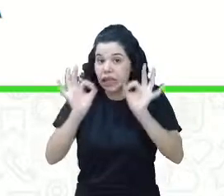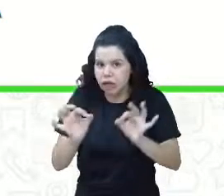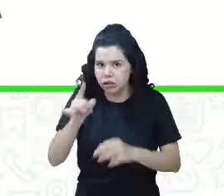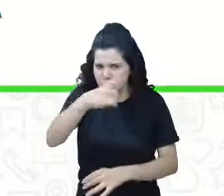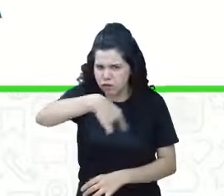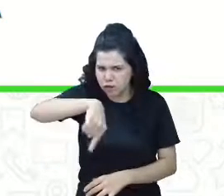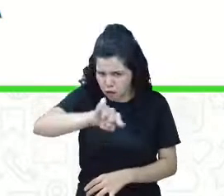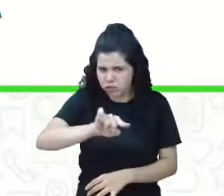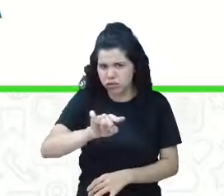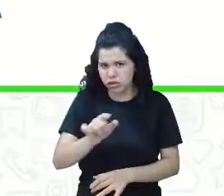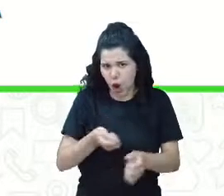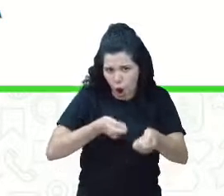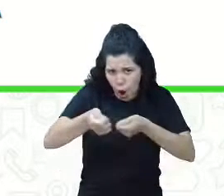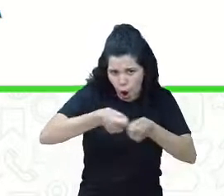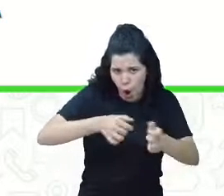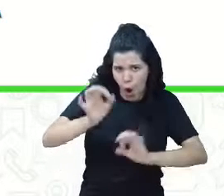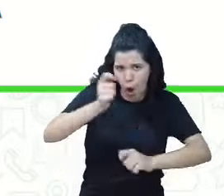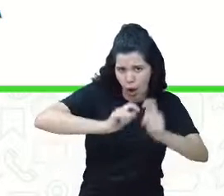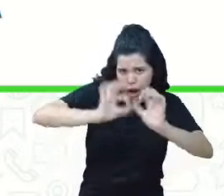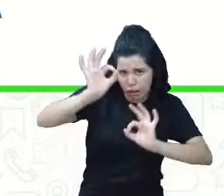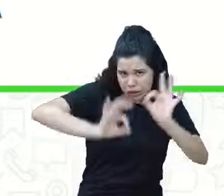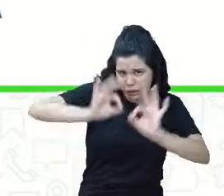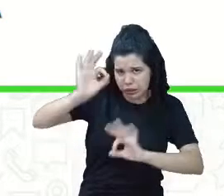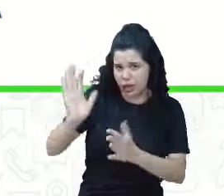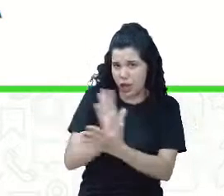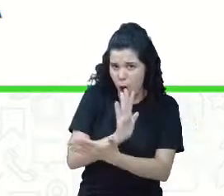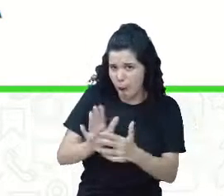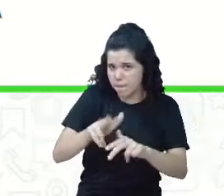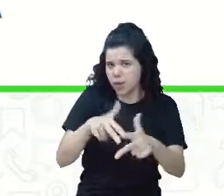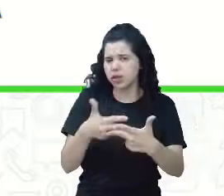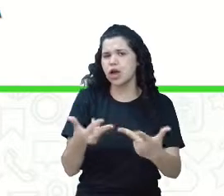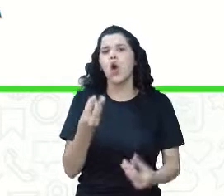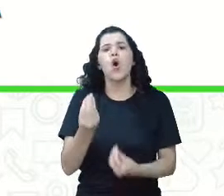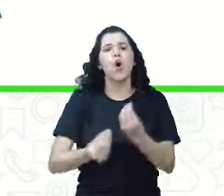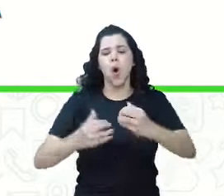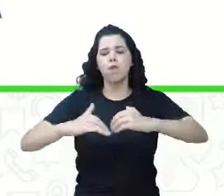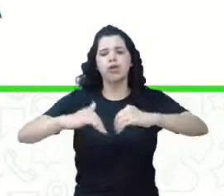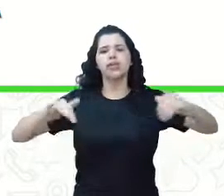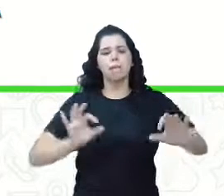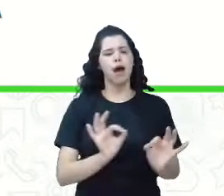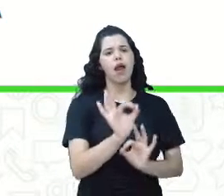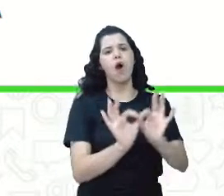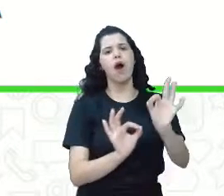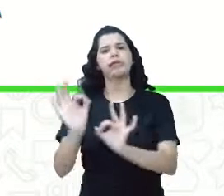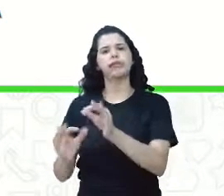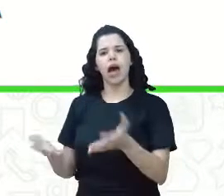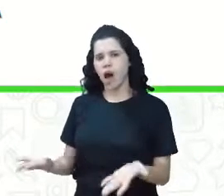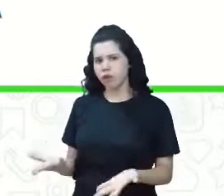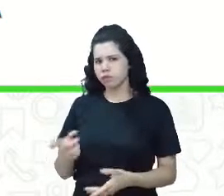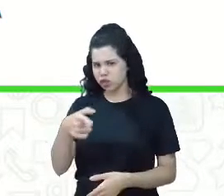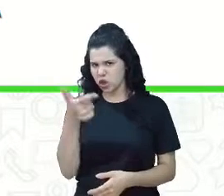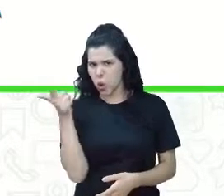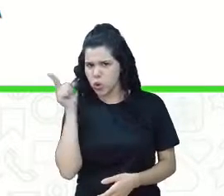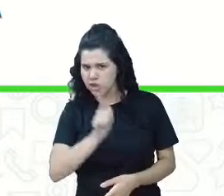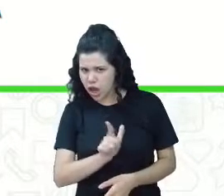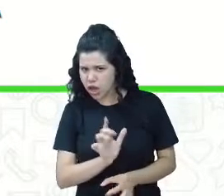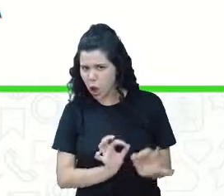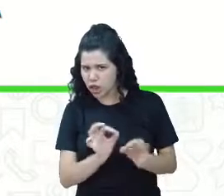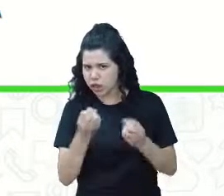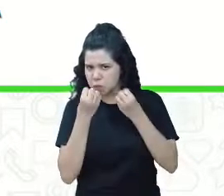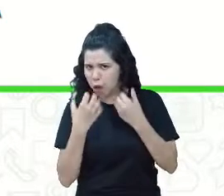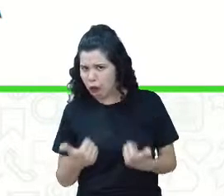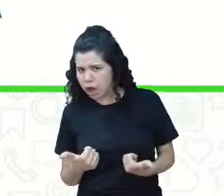algum tipo de material? De que forma você avalia a sua administração? Você é bem organizado?